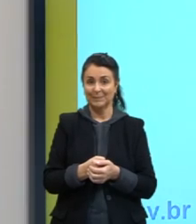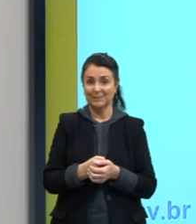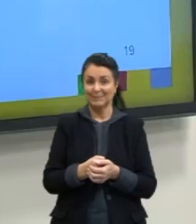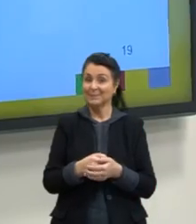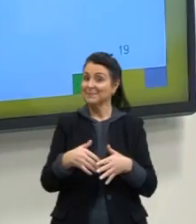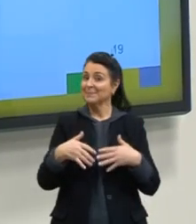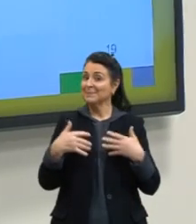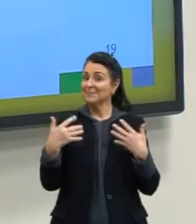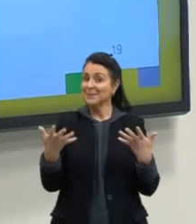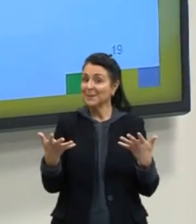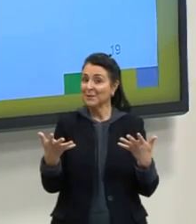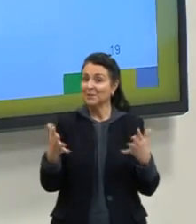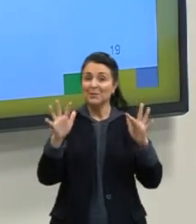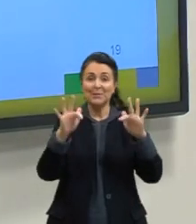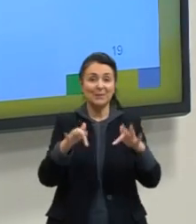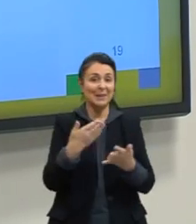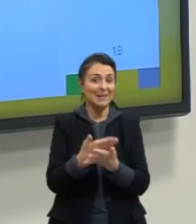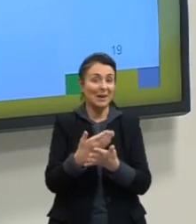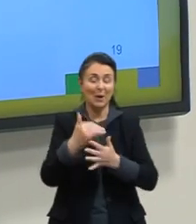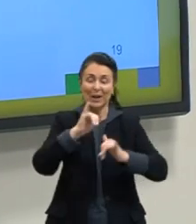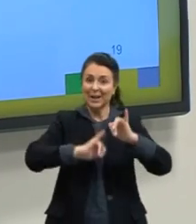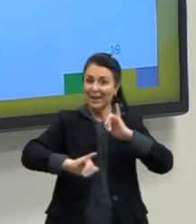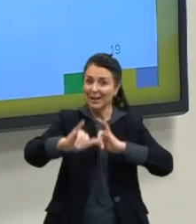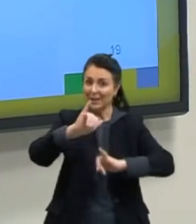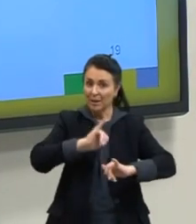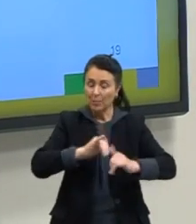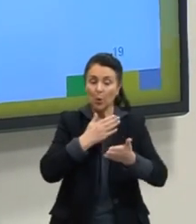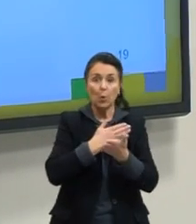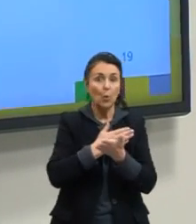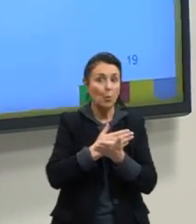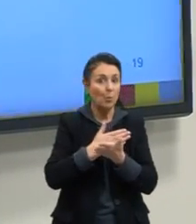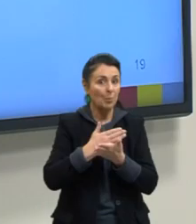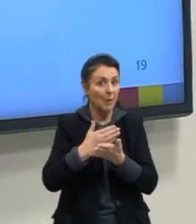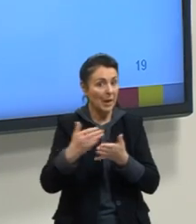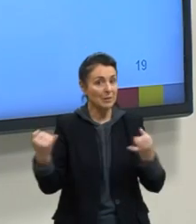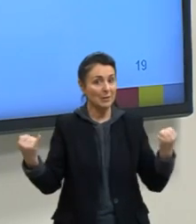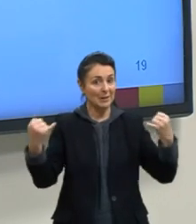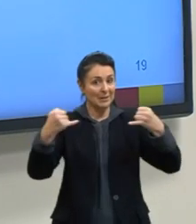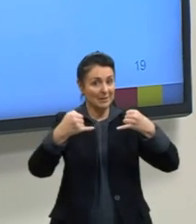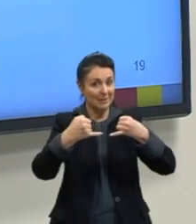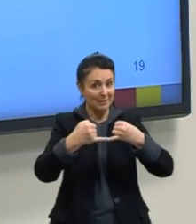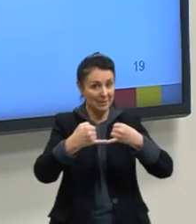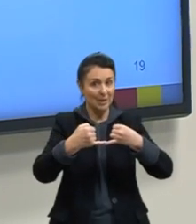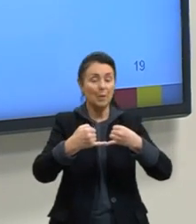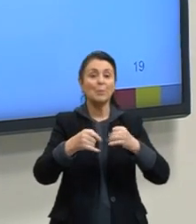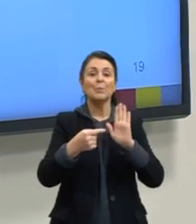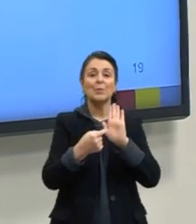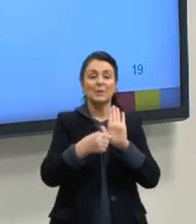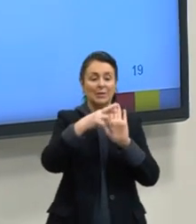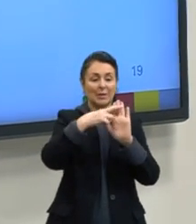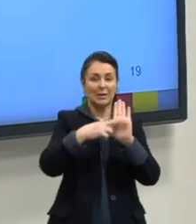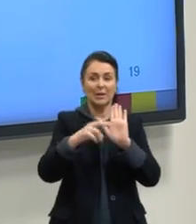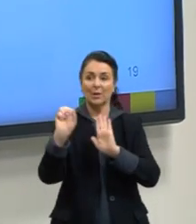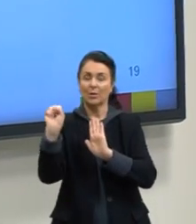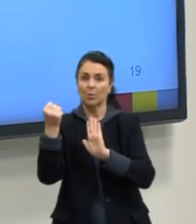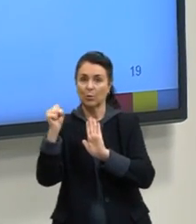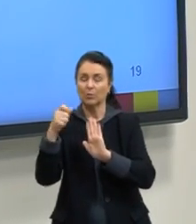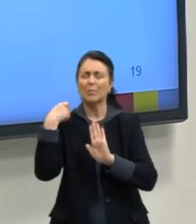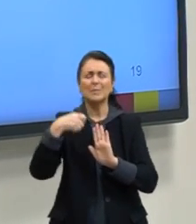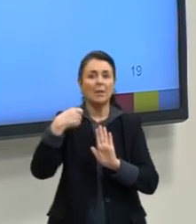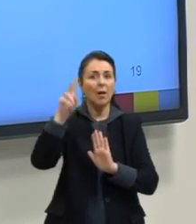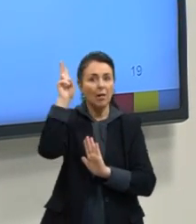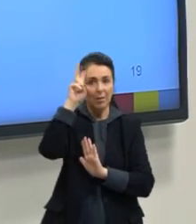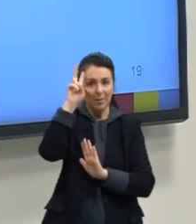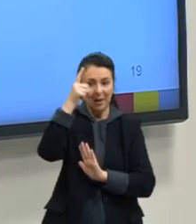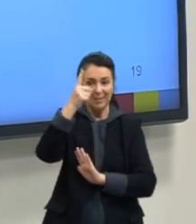E gente, por hoje era isso, era um início das ligações químicas, trazendo a teoria do octeto. A teoria do octeto a gente vai precisar lembrar